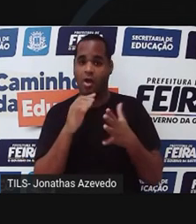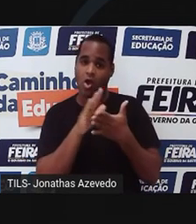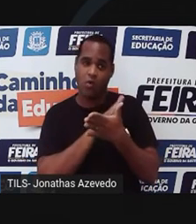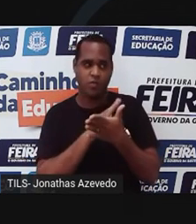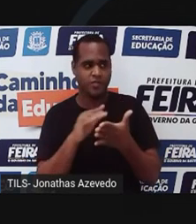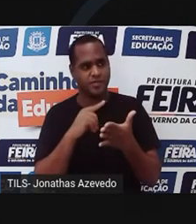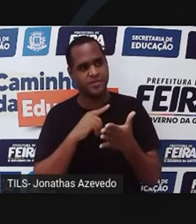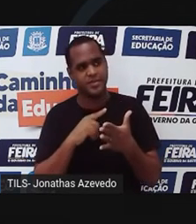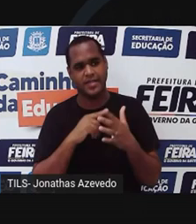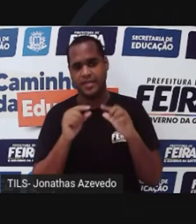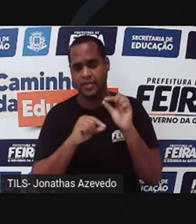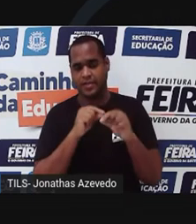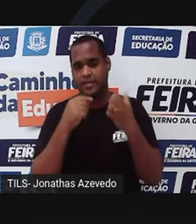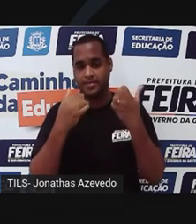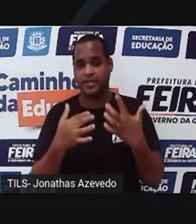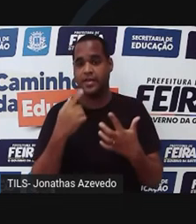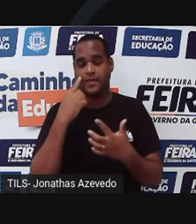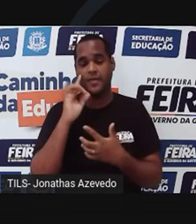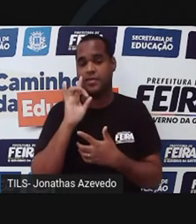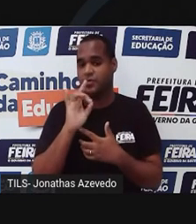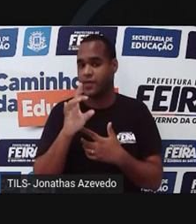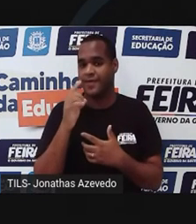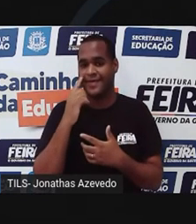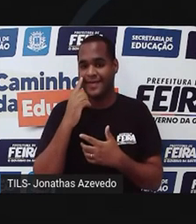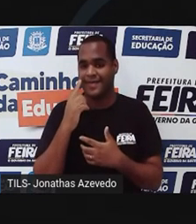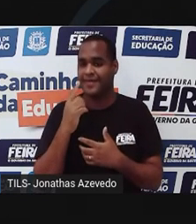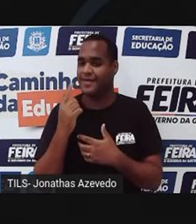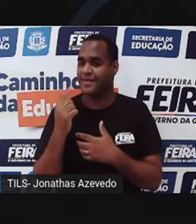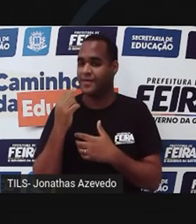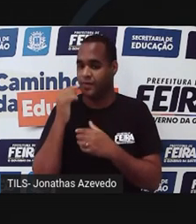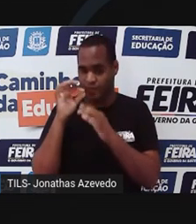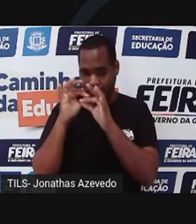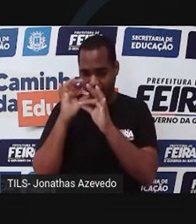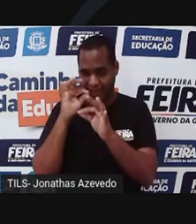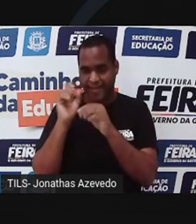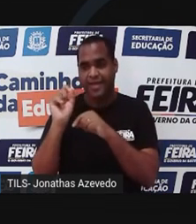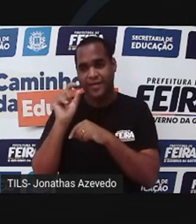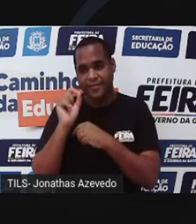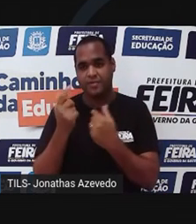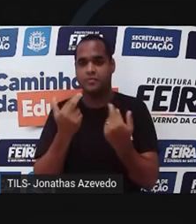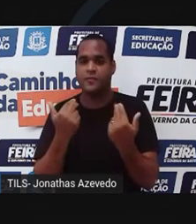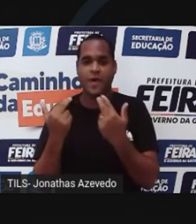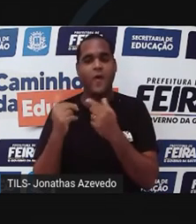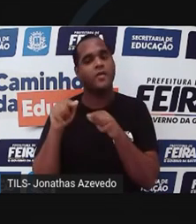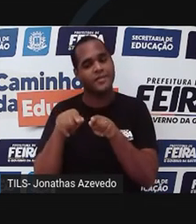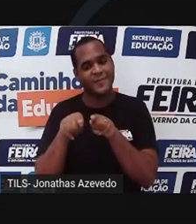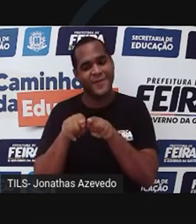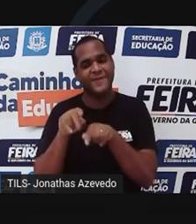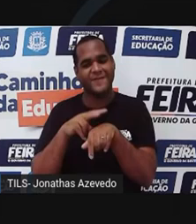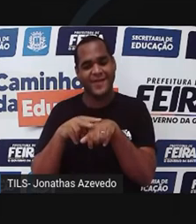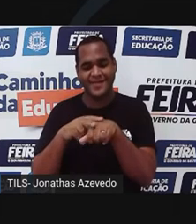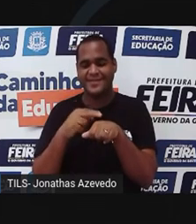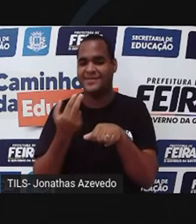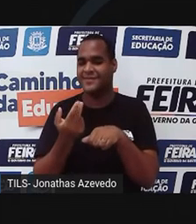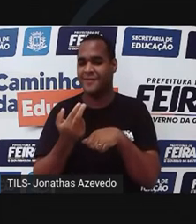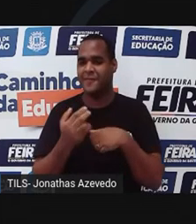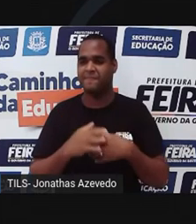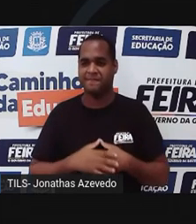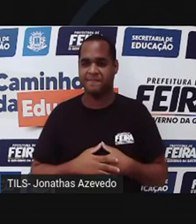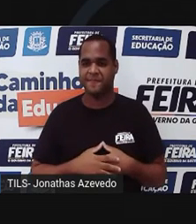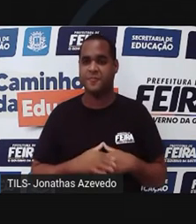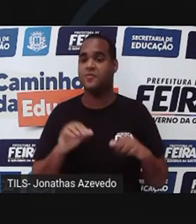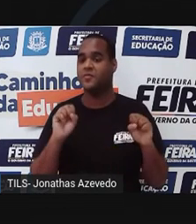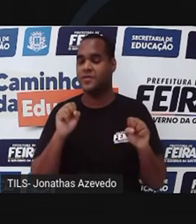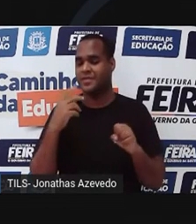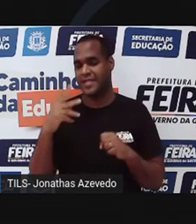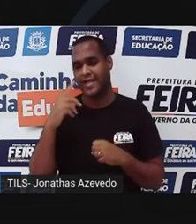afetam os cones azuis, a mesma coisa, e os verdes também. Por isso que os